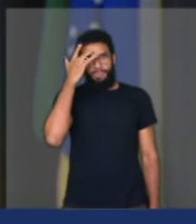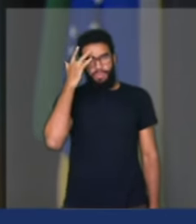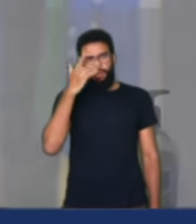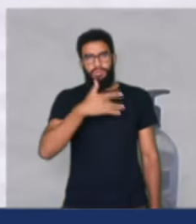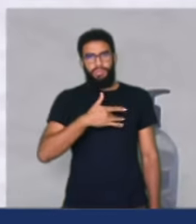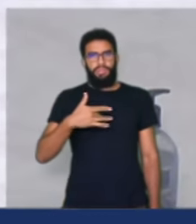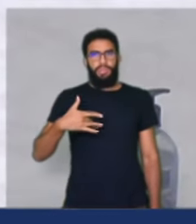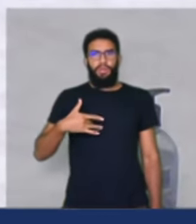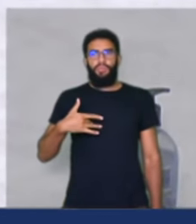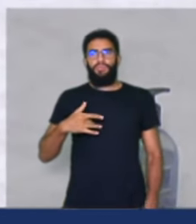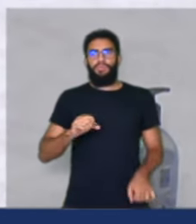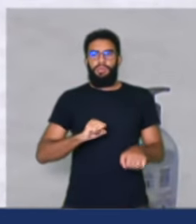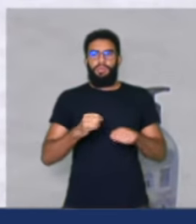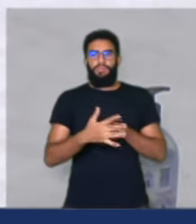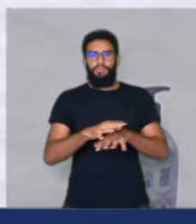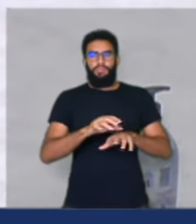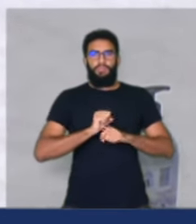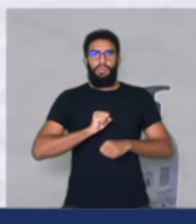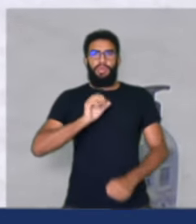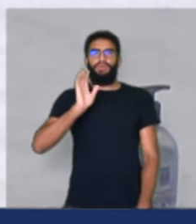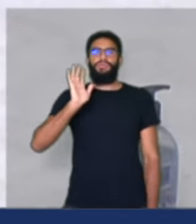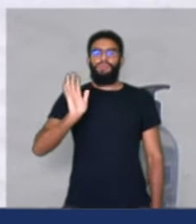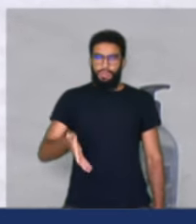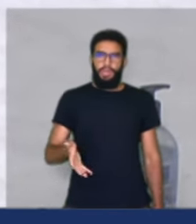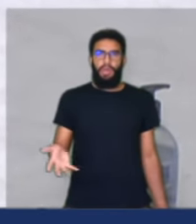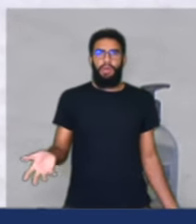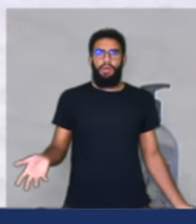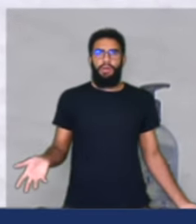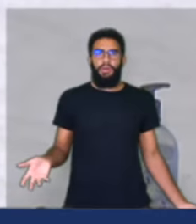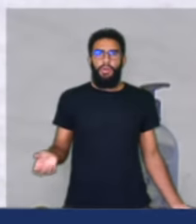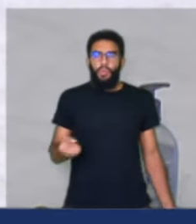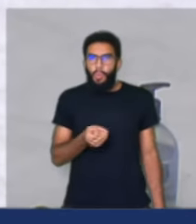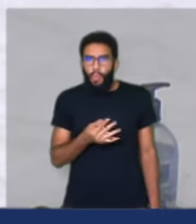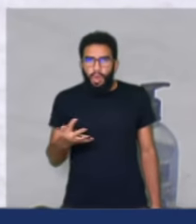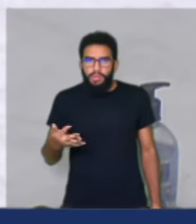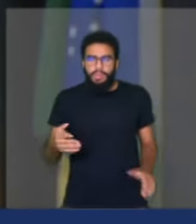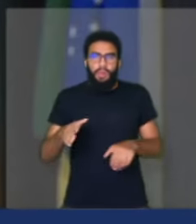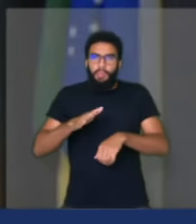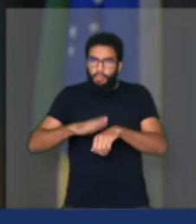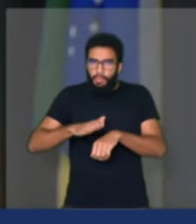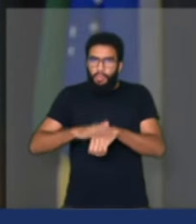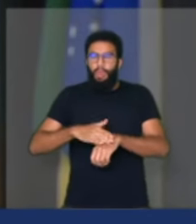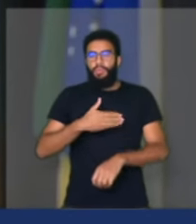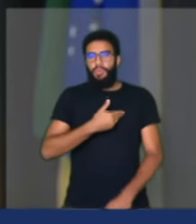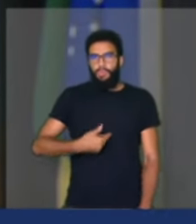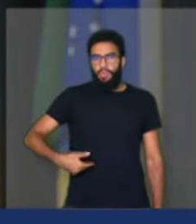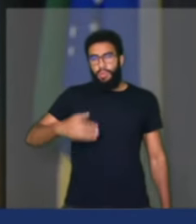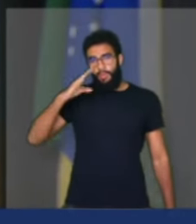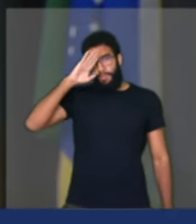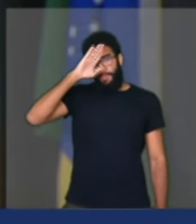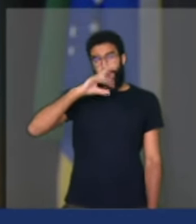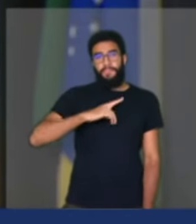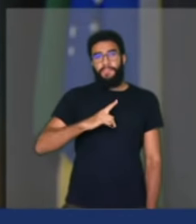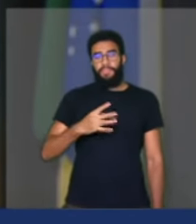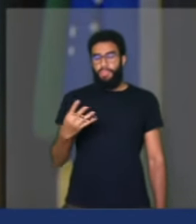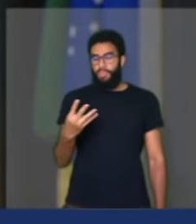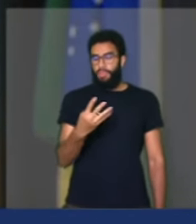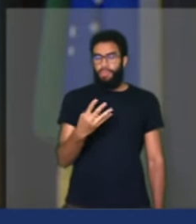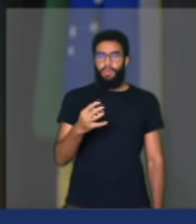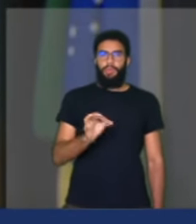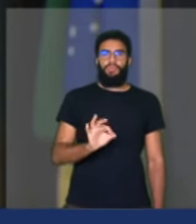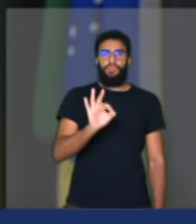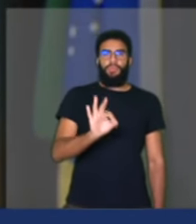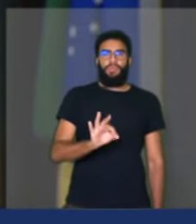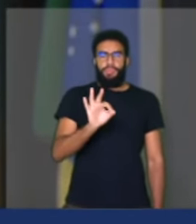pela saúde pública, do governo Bolsonaro. 44% da nossa